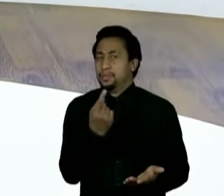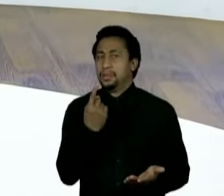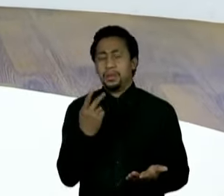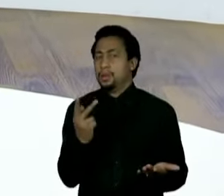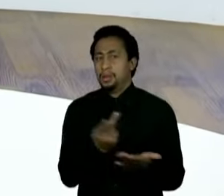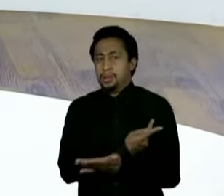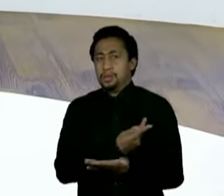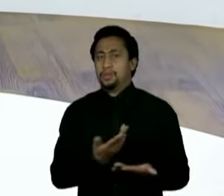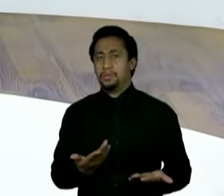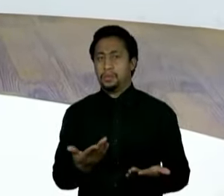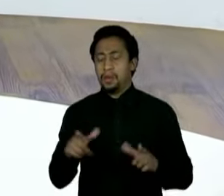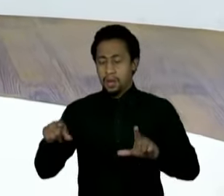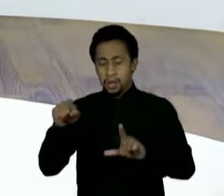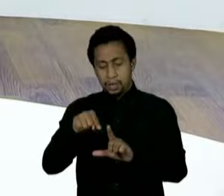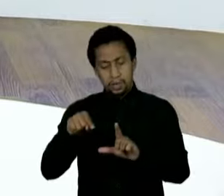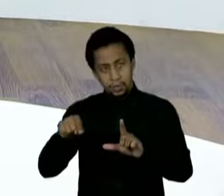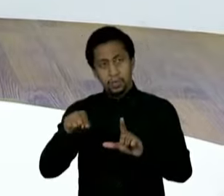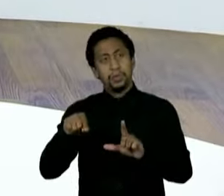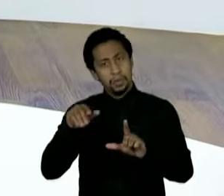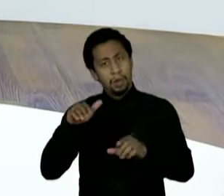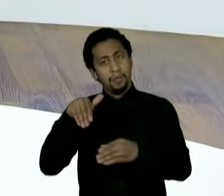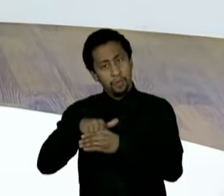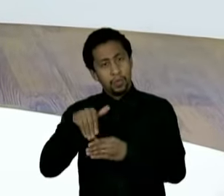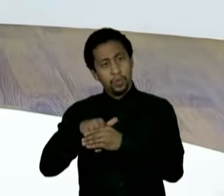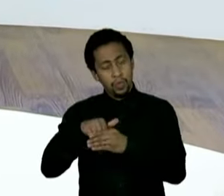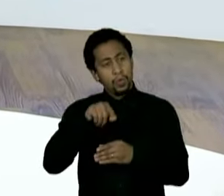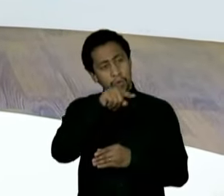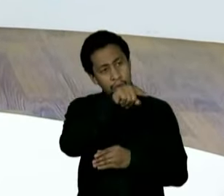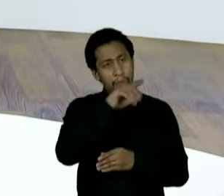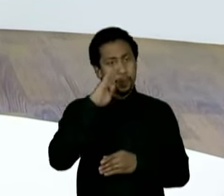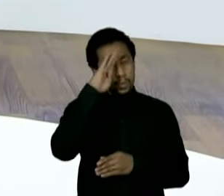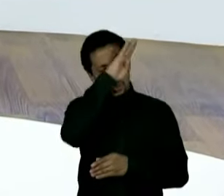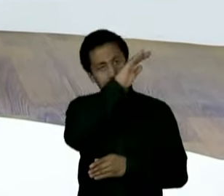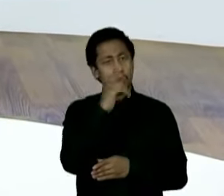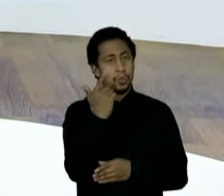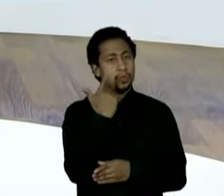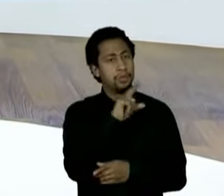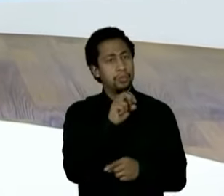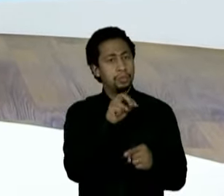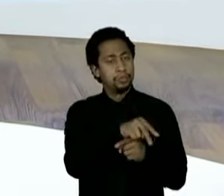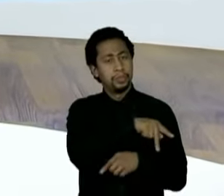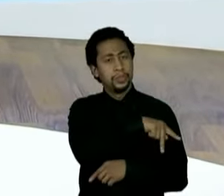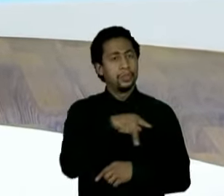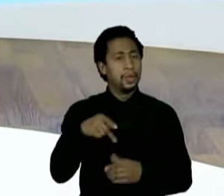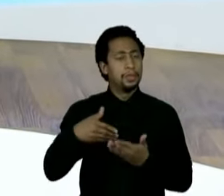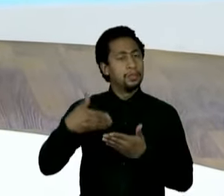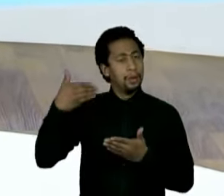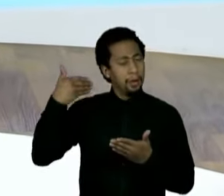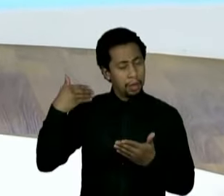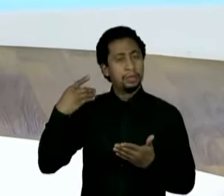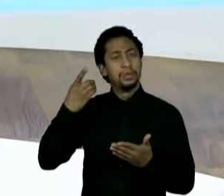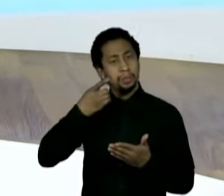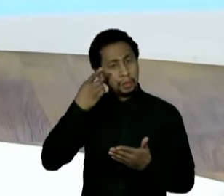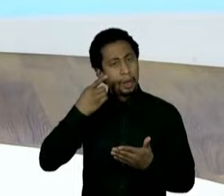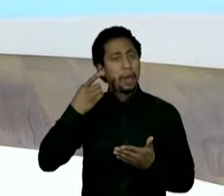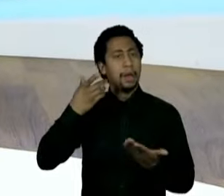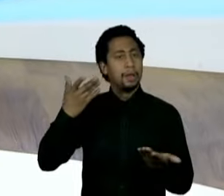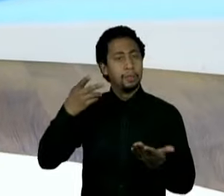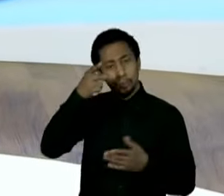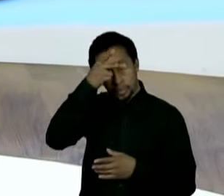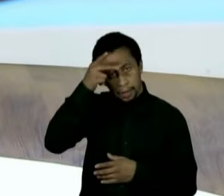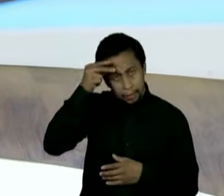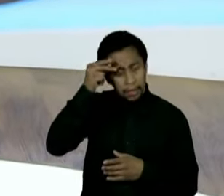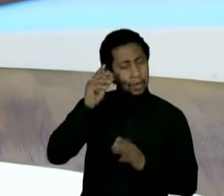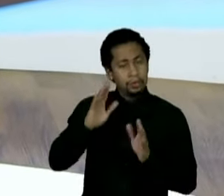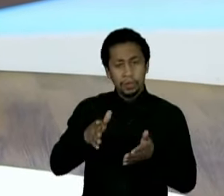várias vezes, a mim também, por vezes eu fui derrotado, mas, enfim, é a urna que nós temos e ela é super eficaz. Então,